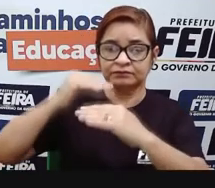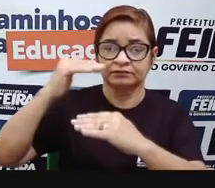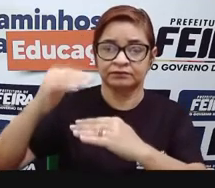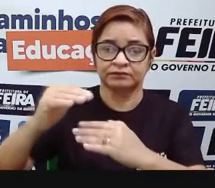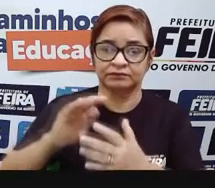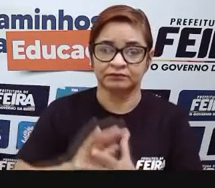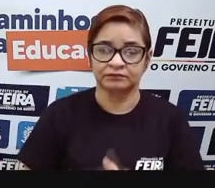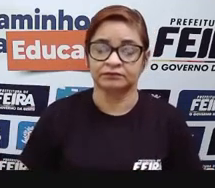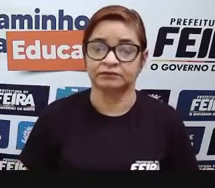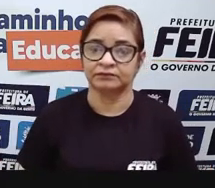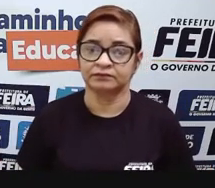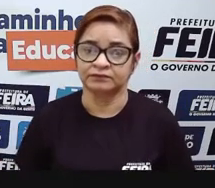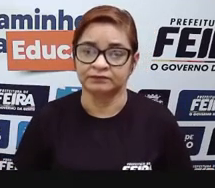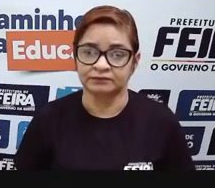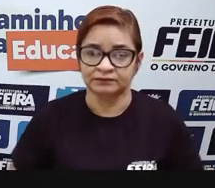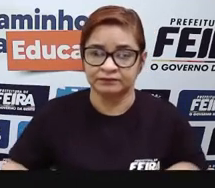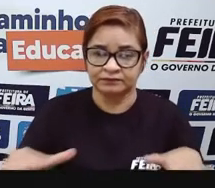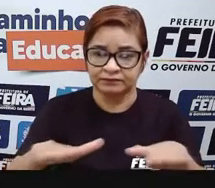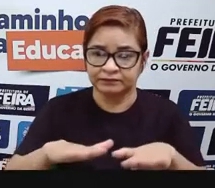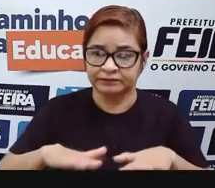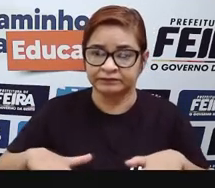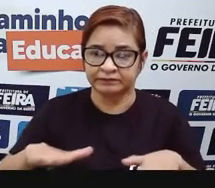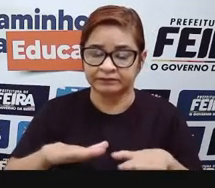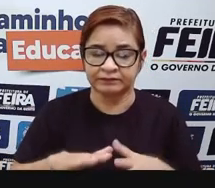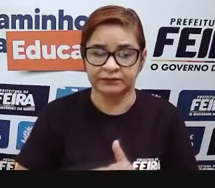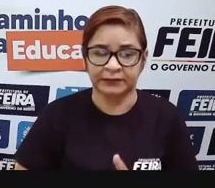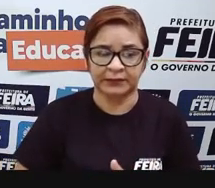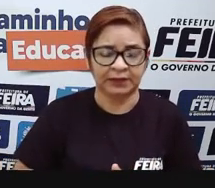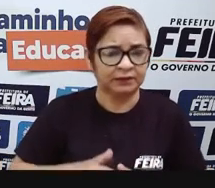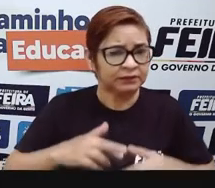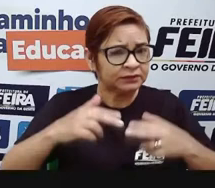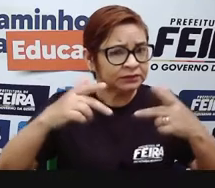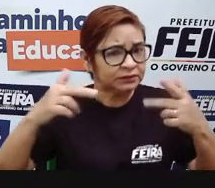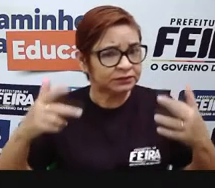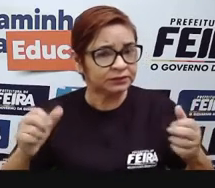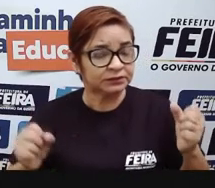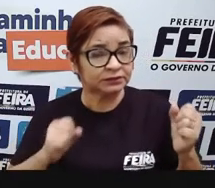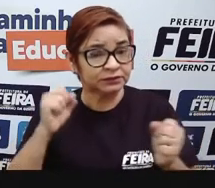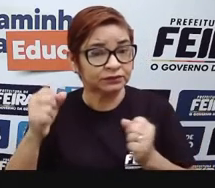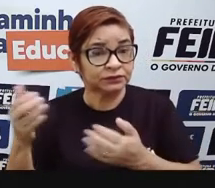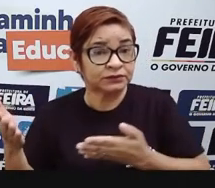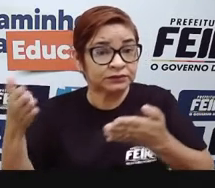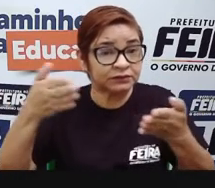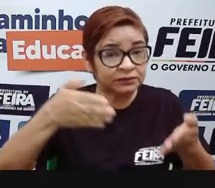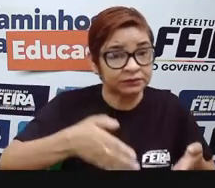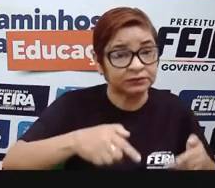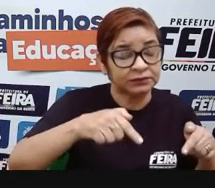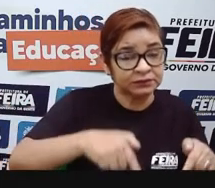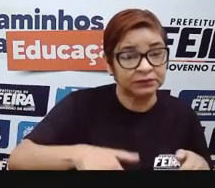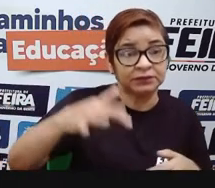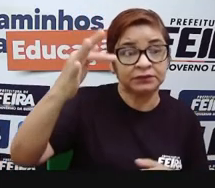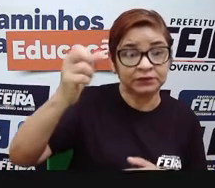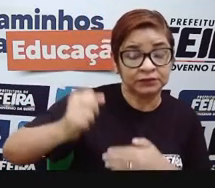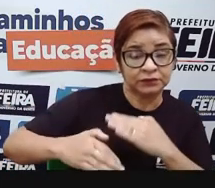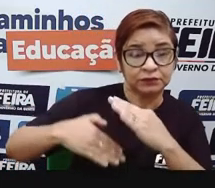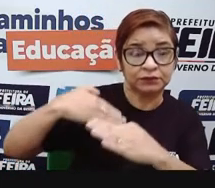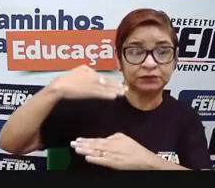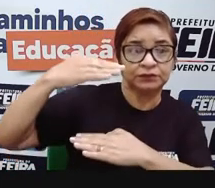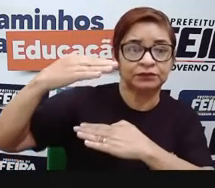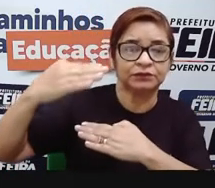espaço ainda de implantação de indústrias e como ela vem, ao longo desses anos,